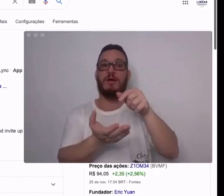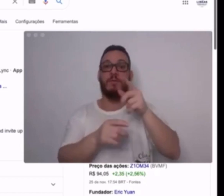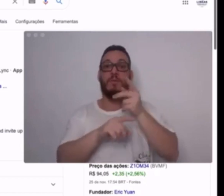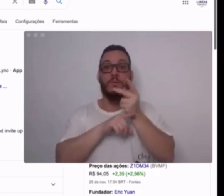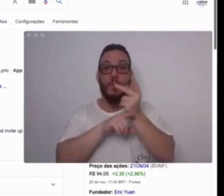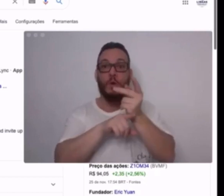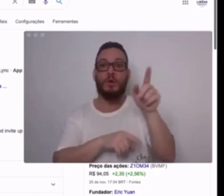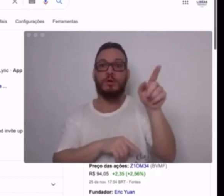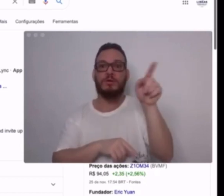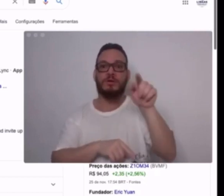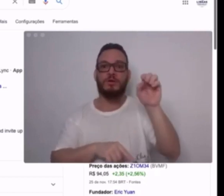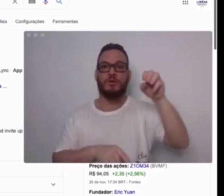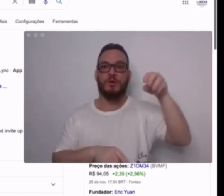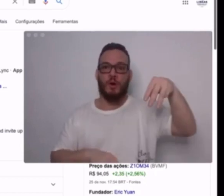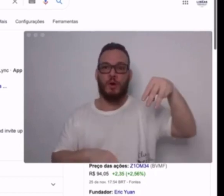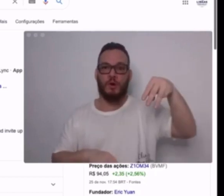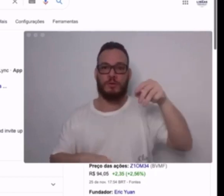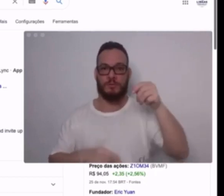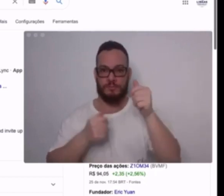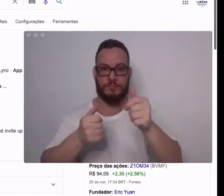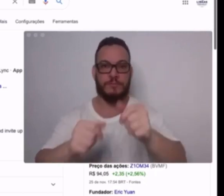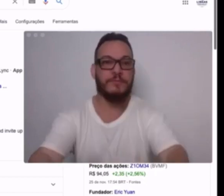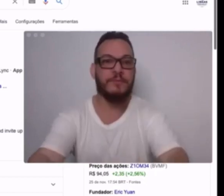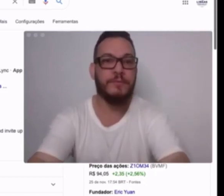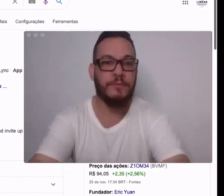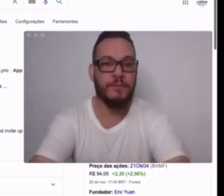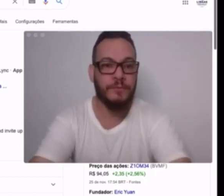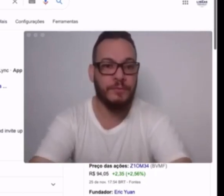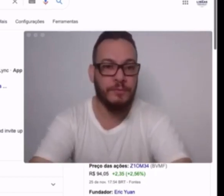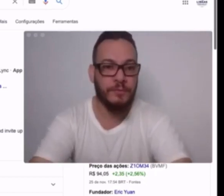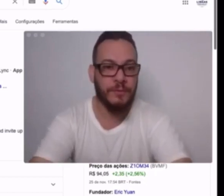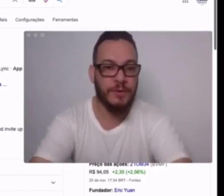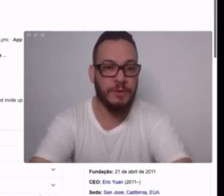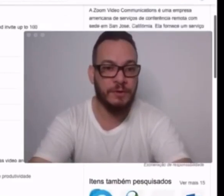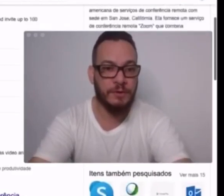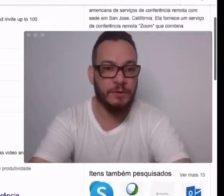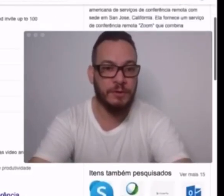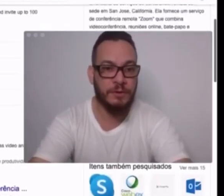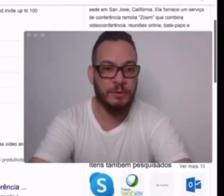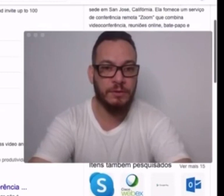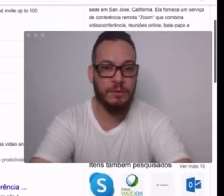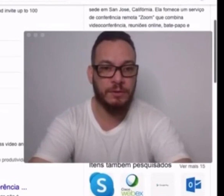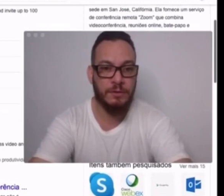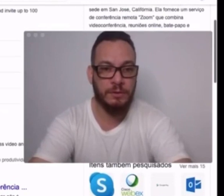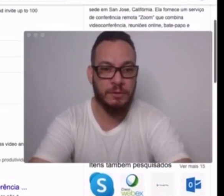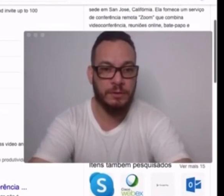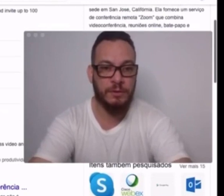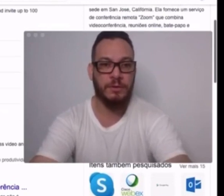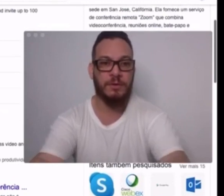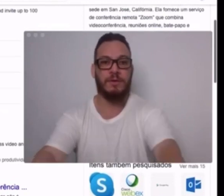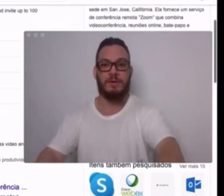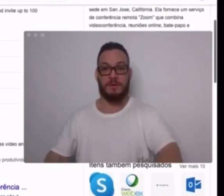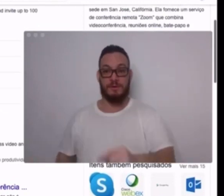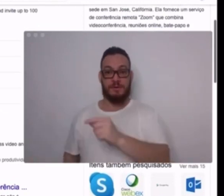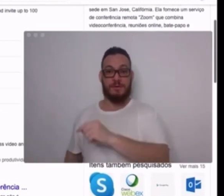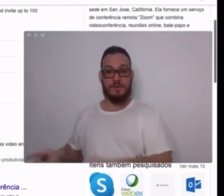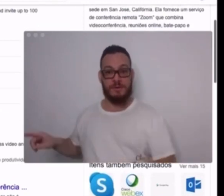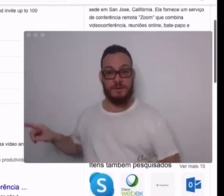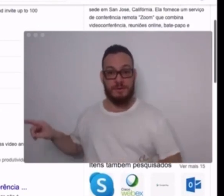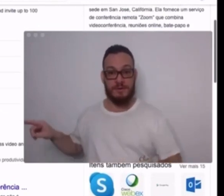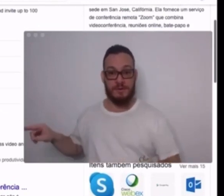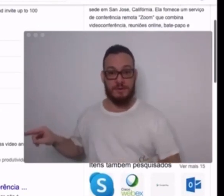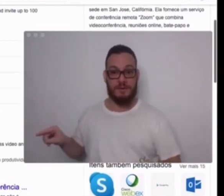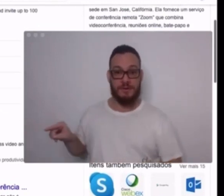também pelo Google Play pelo seu computador. Então, vocês procurem por essa palavra, Z-O-O-M, Zoom,